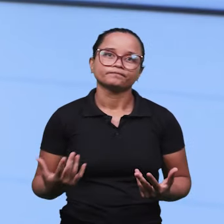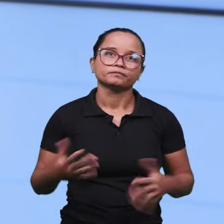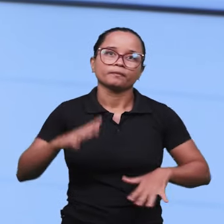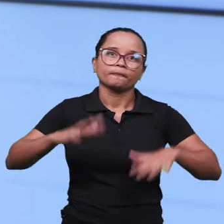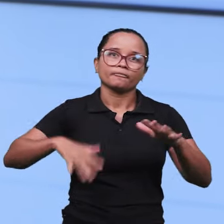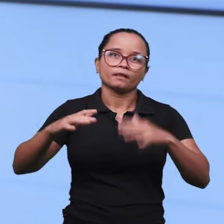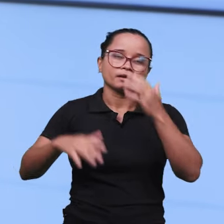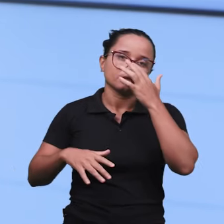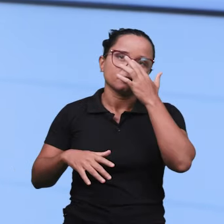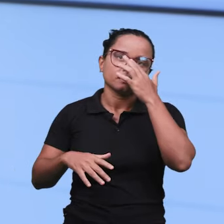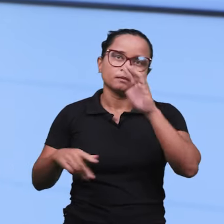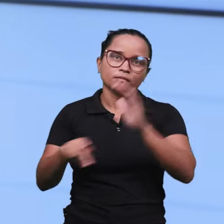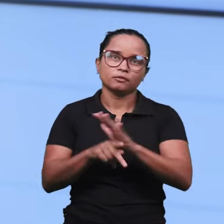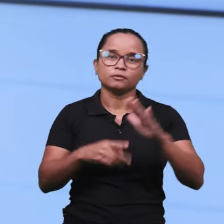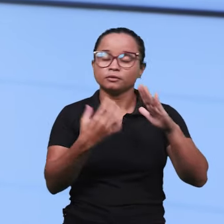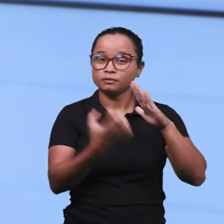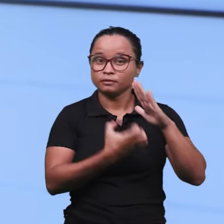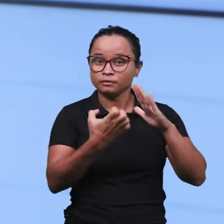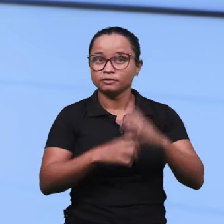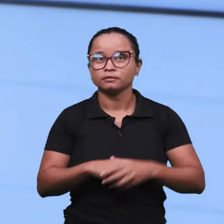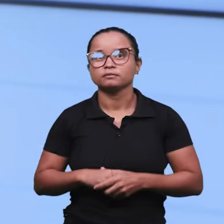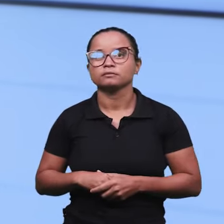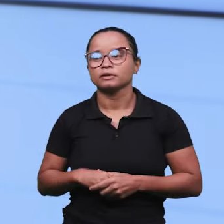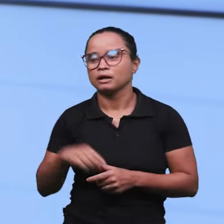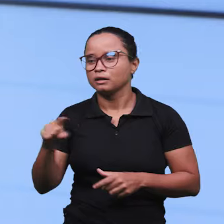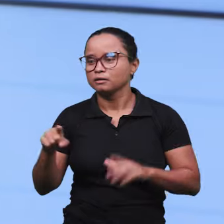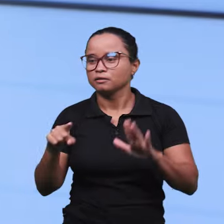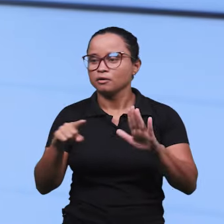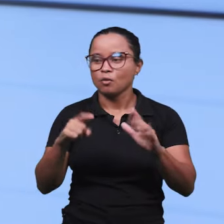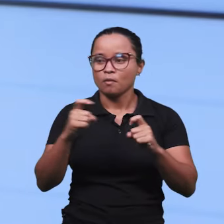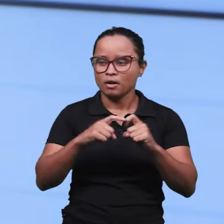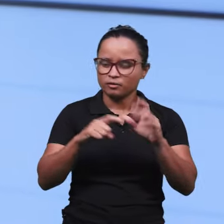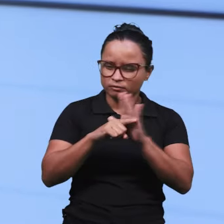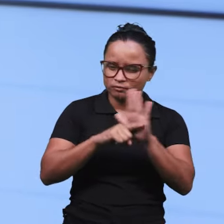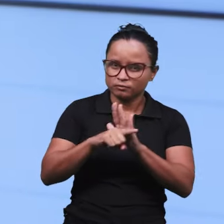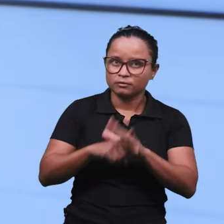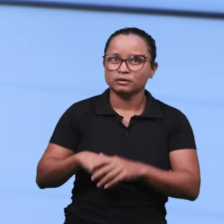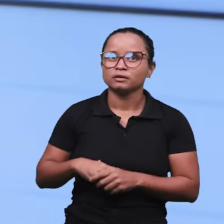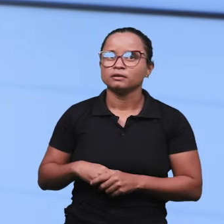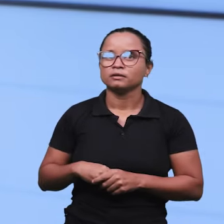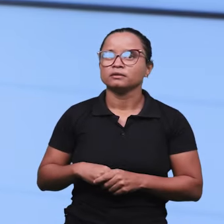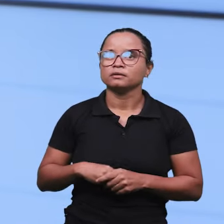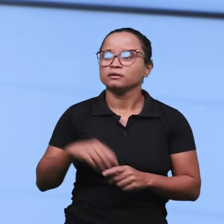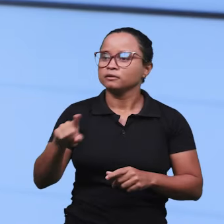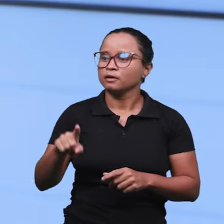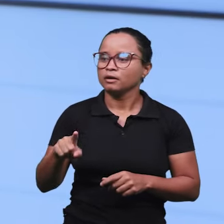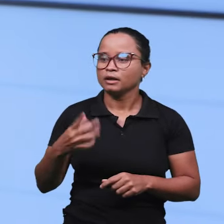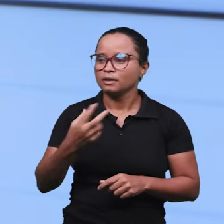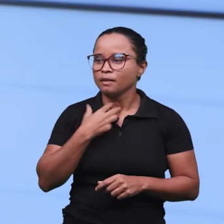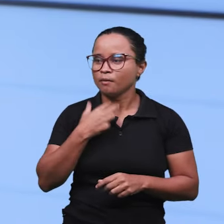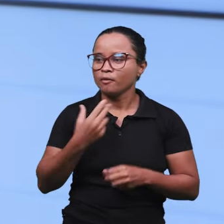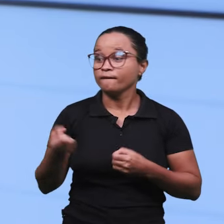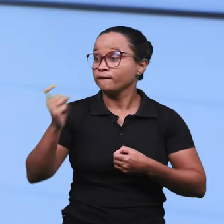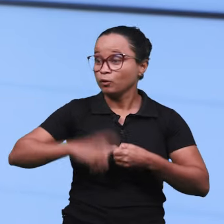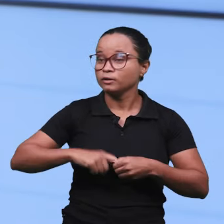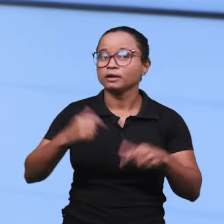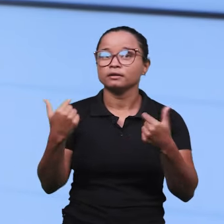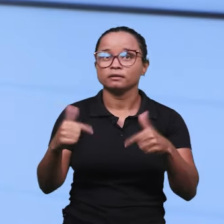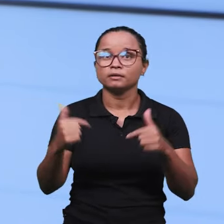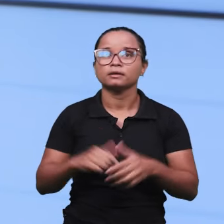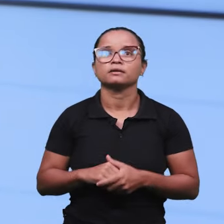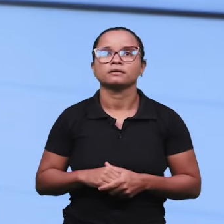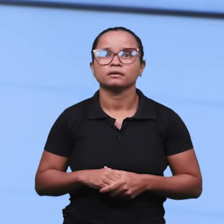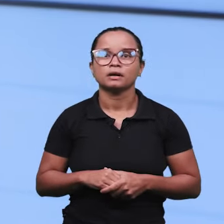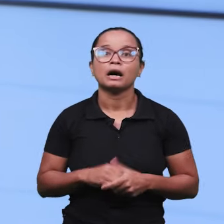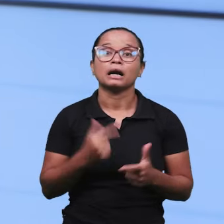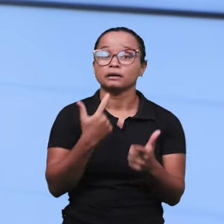E, às vezes, a própria empresa, o seu perito, avaliando, também nega o retorno dele ao trabalho. E aí,